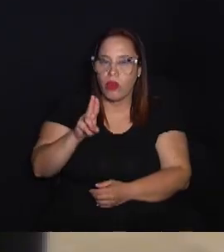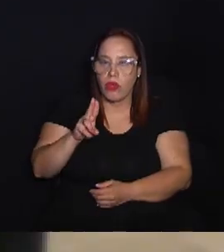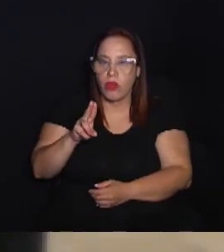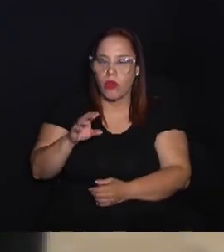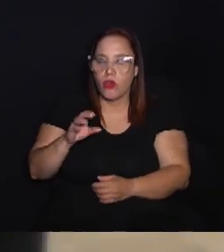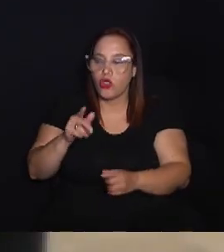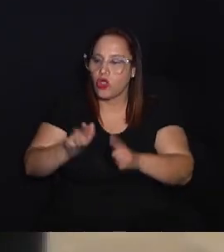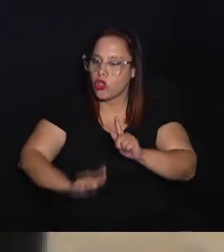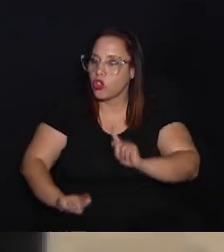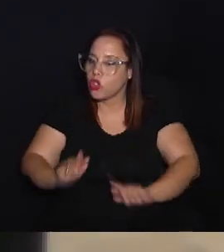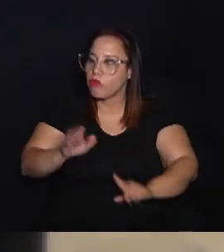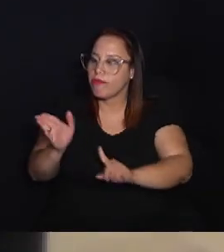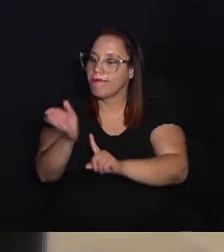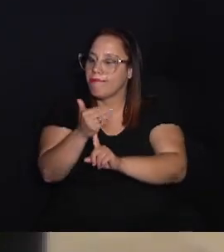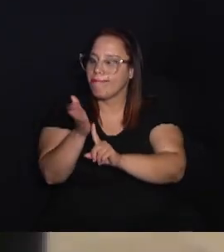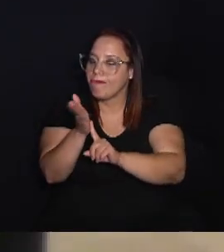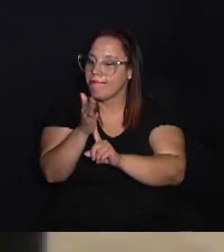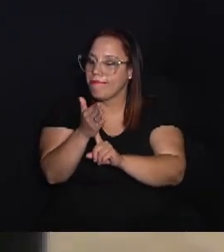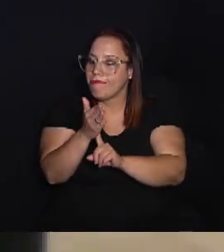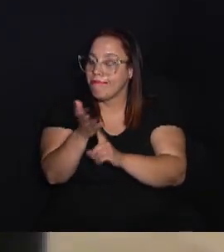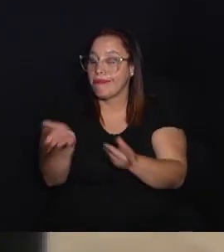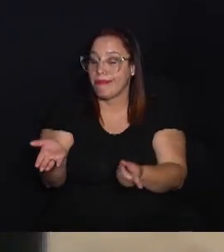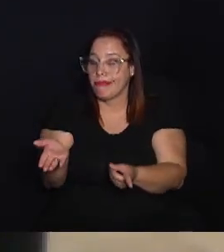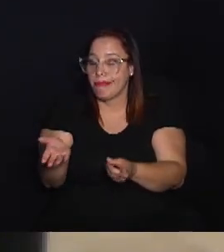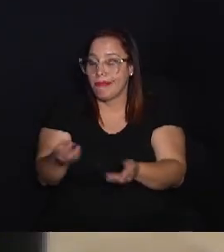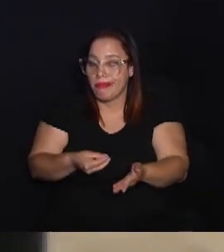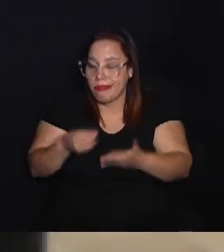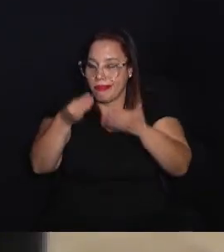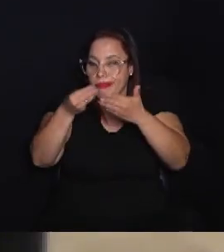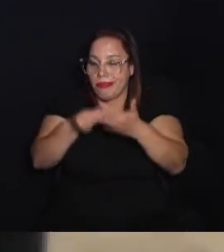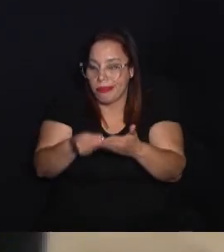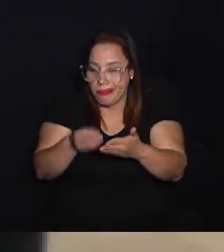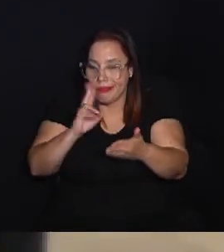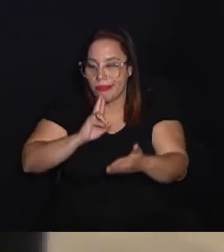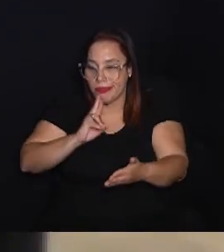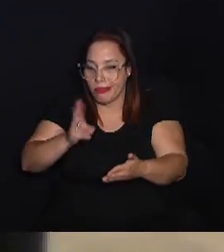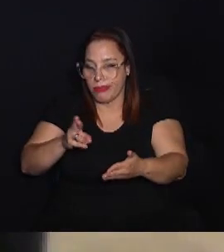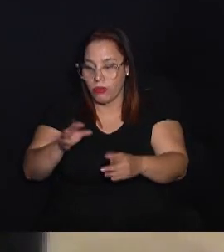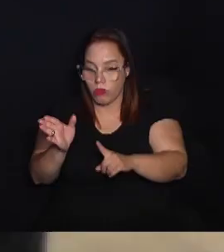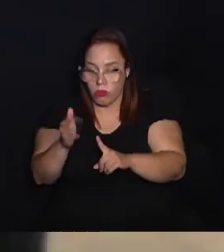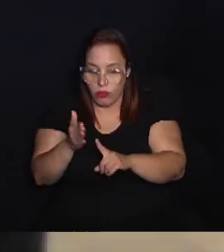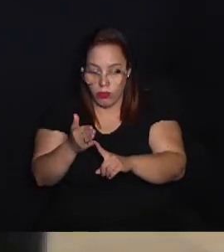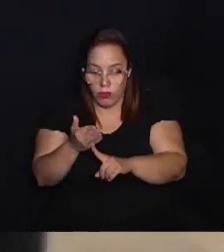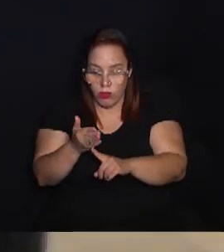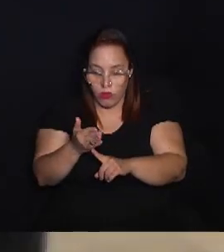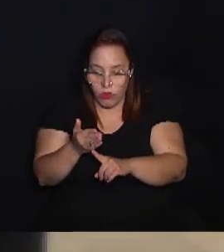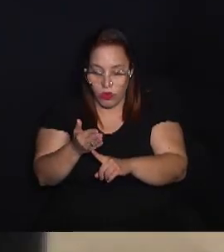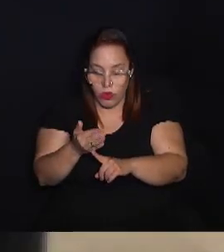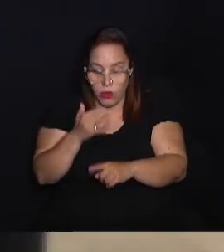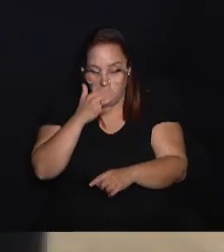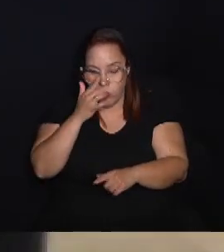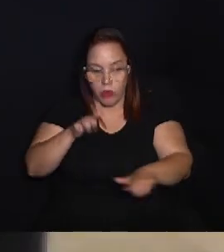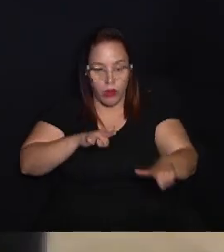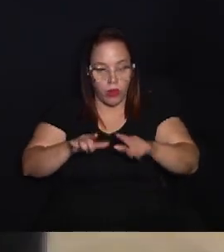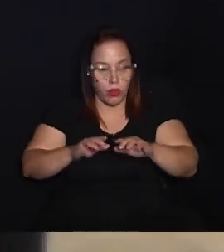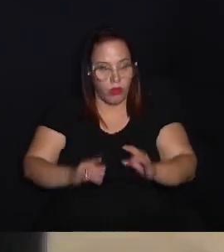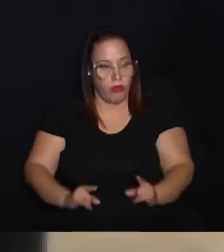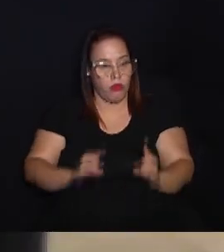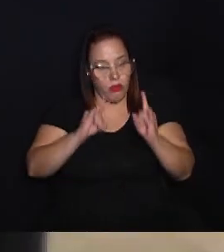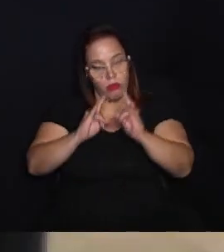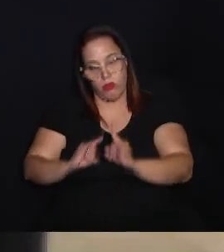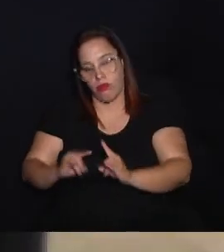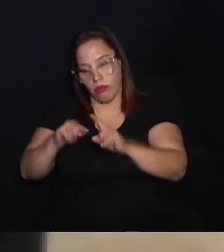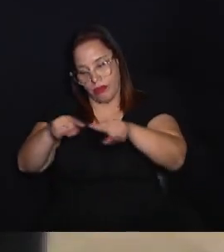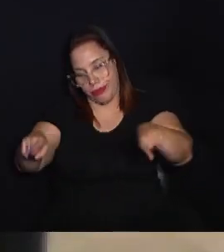metodologias de gestão e tecnologias para implementar soluções tecnológicas na sua empresa ou no seu